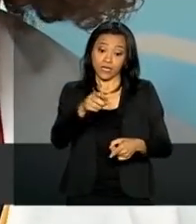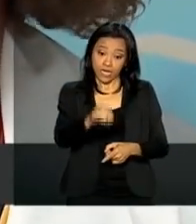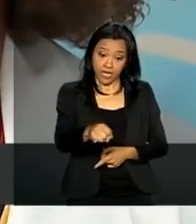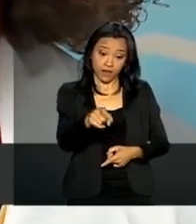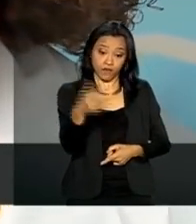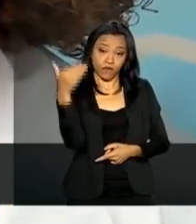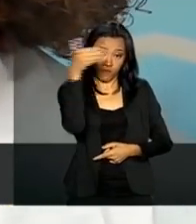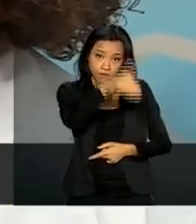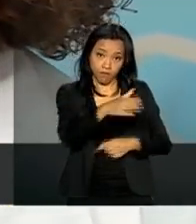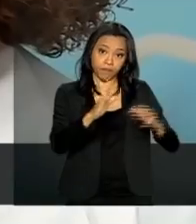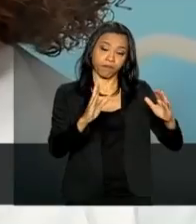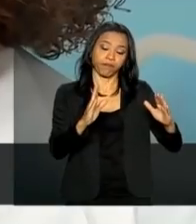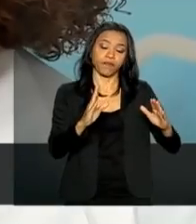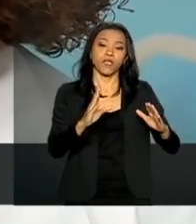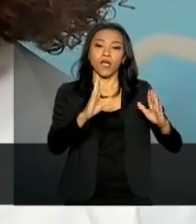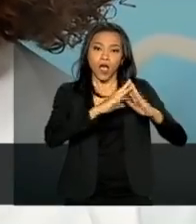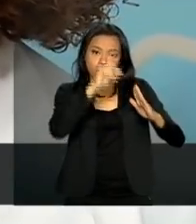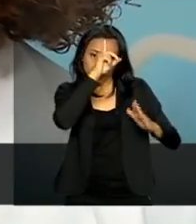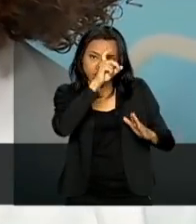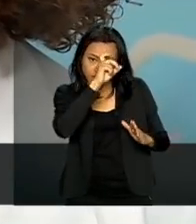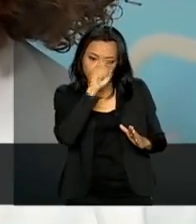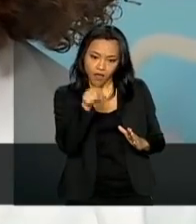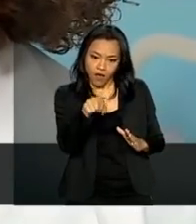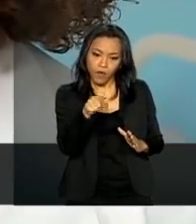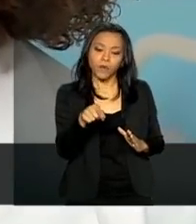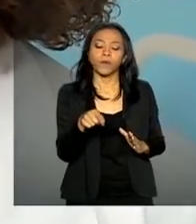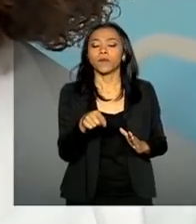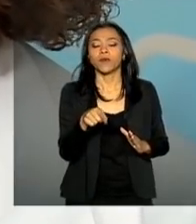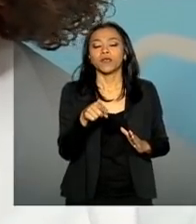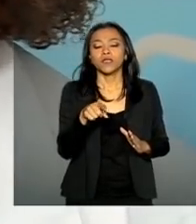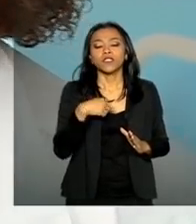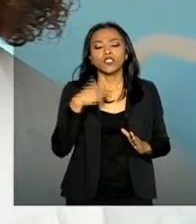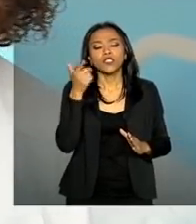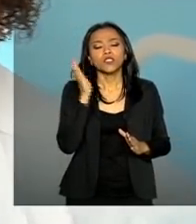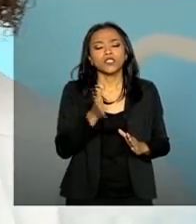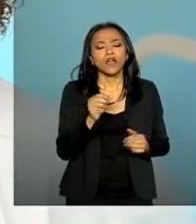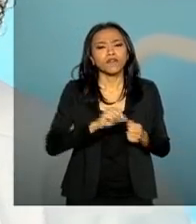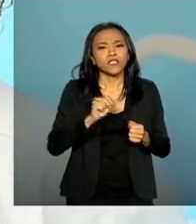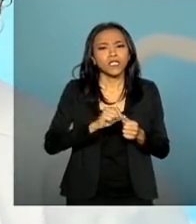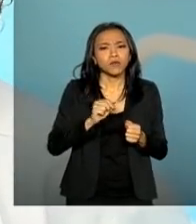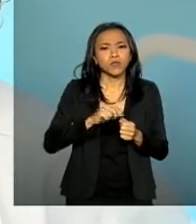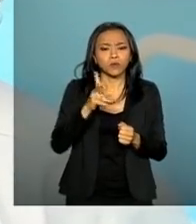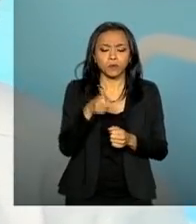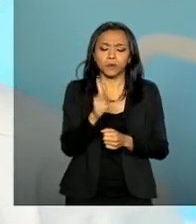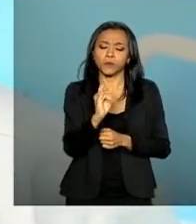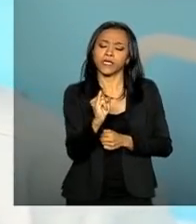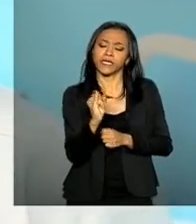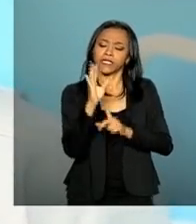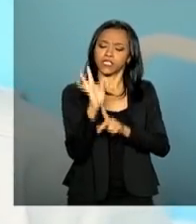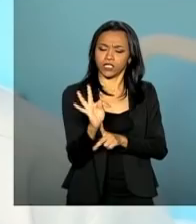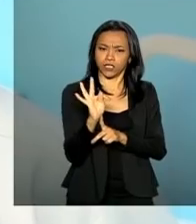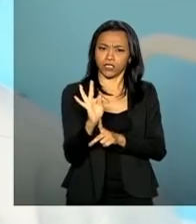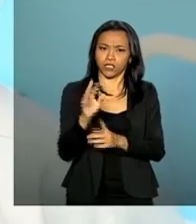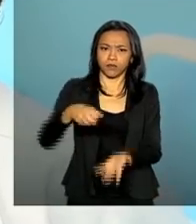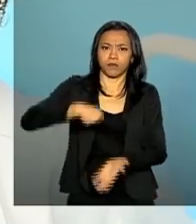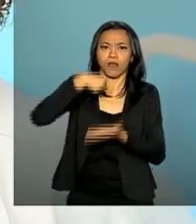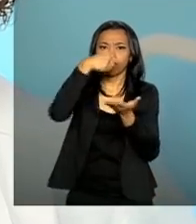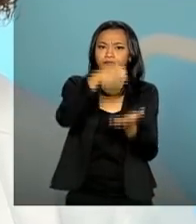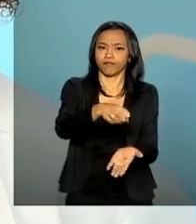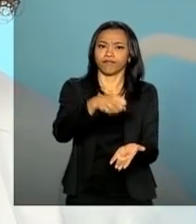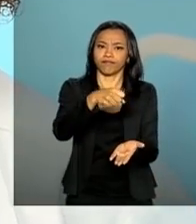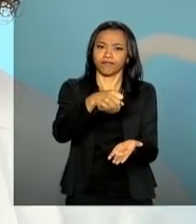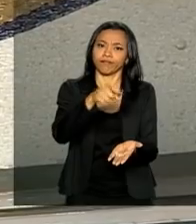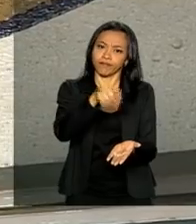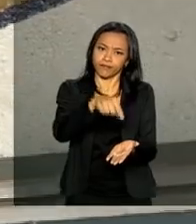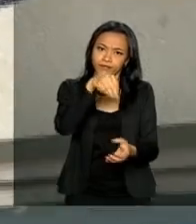formada para este preparo de reanimação neonatal, a gente já vê os kits já preparados para darem resposta a nível da